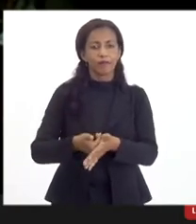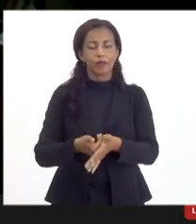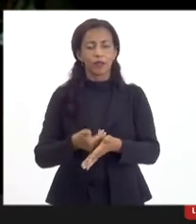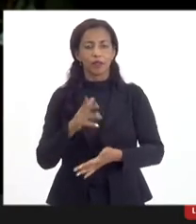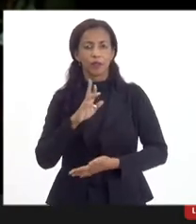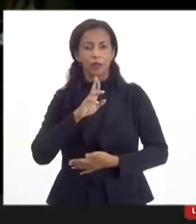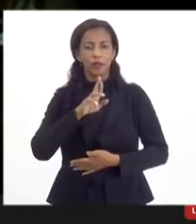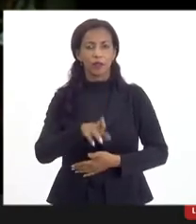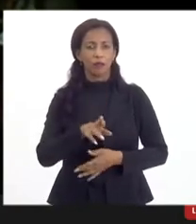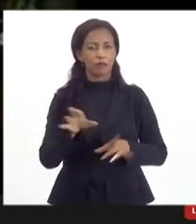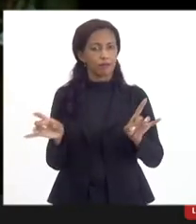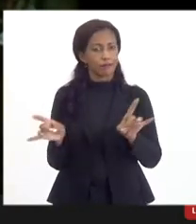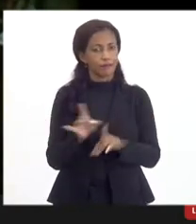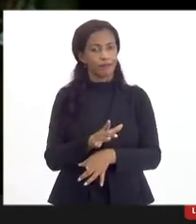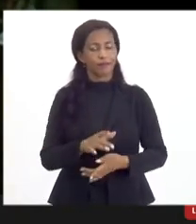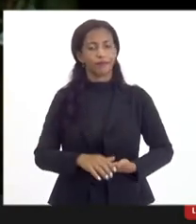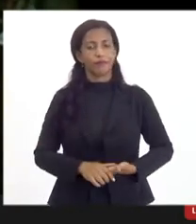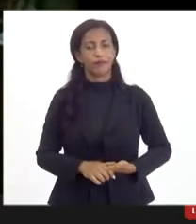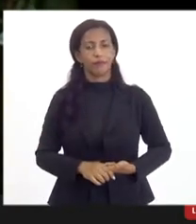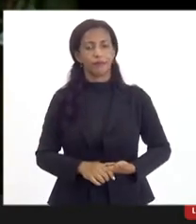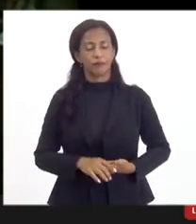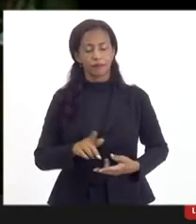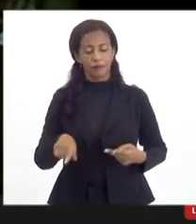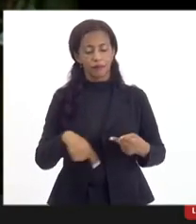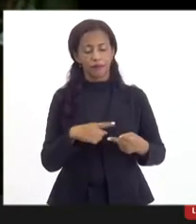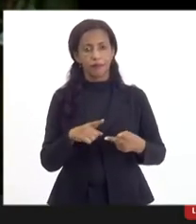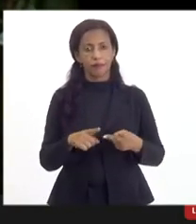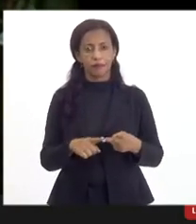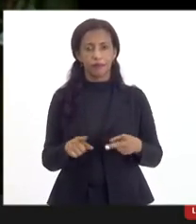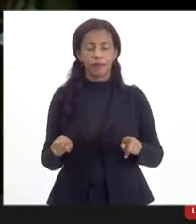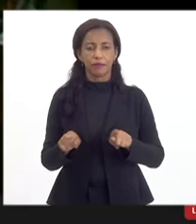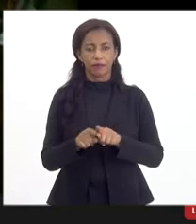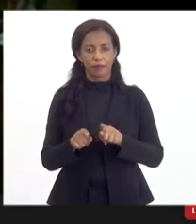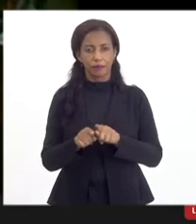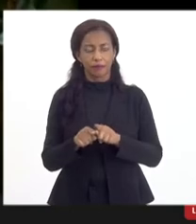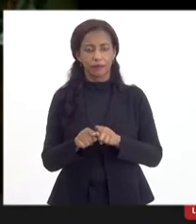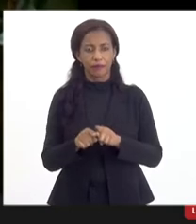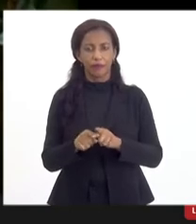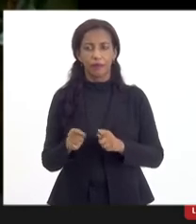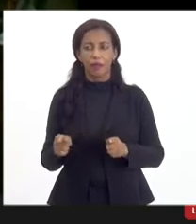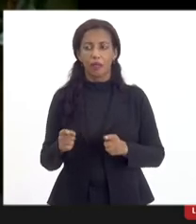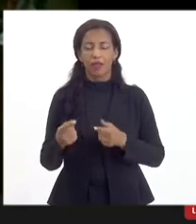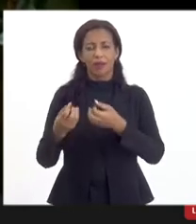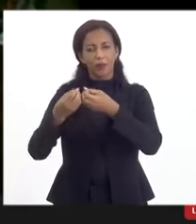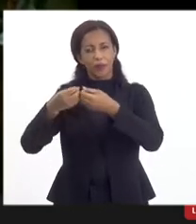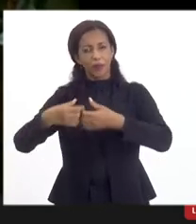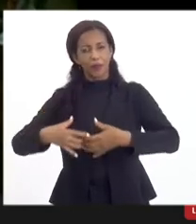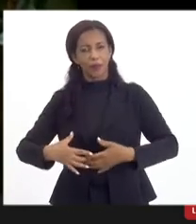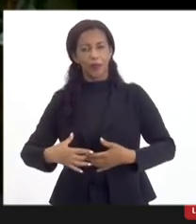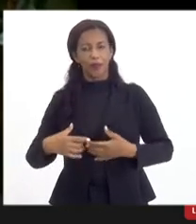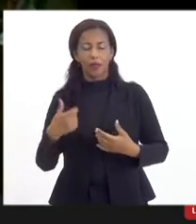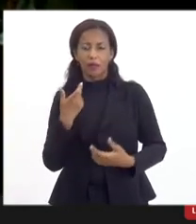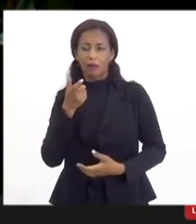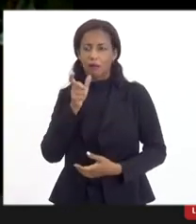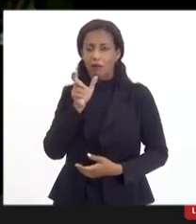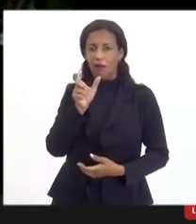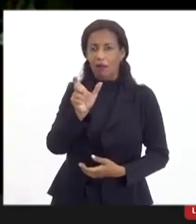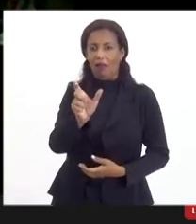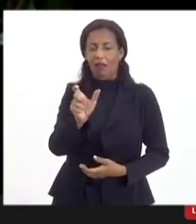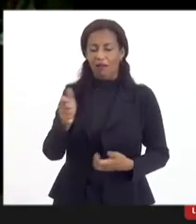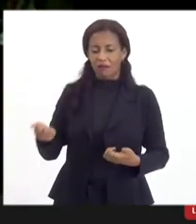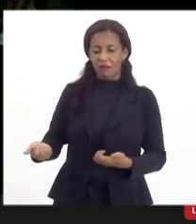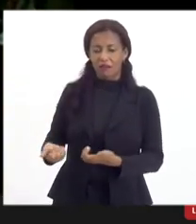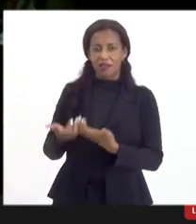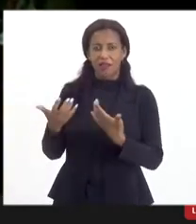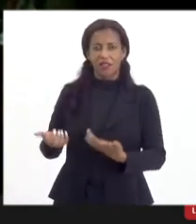resultado mais concreto. O outro ponto também que ficou muito prejudicado é a palavra incentivo